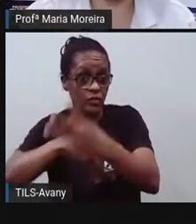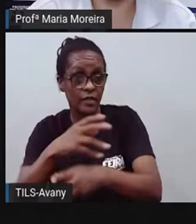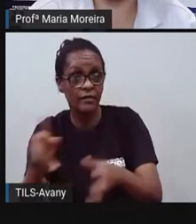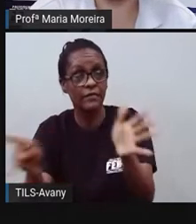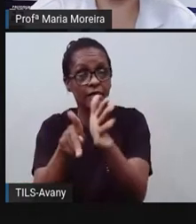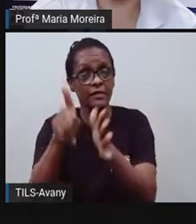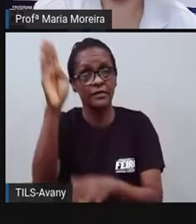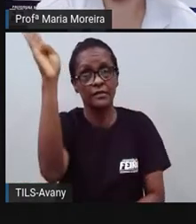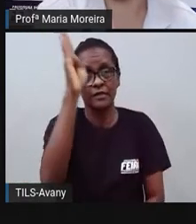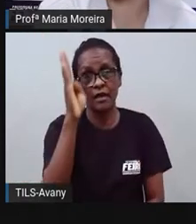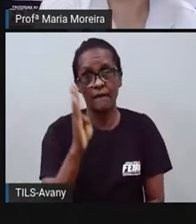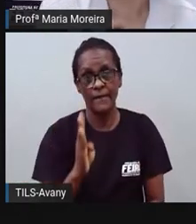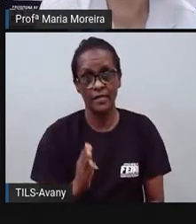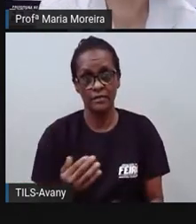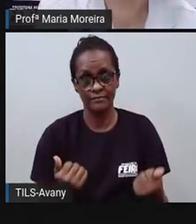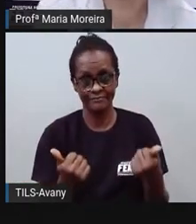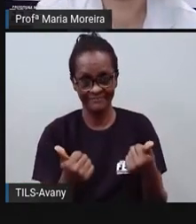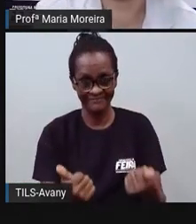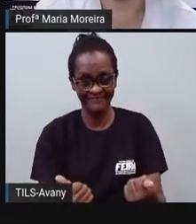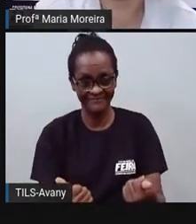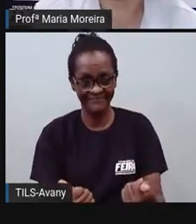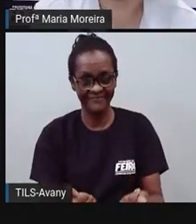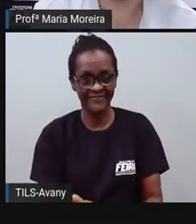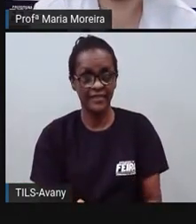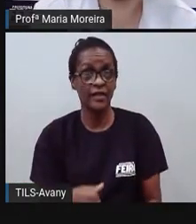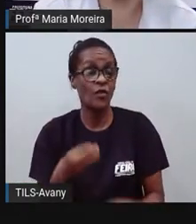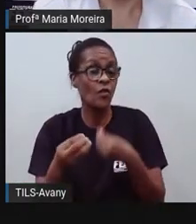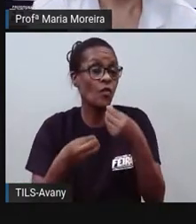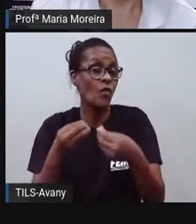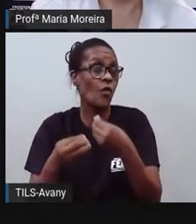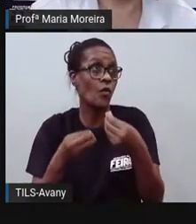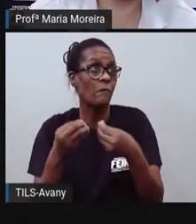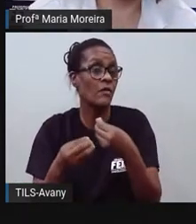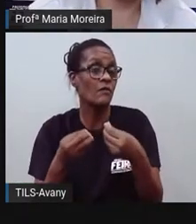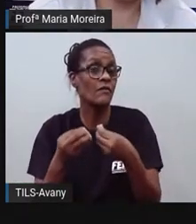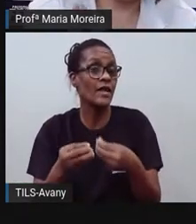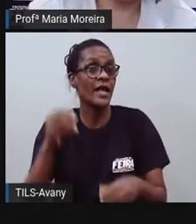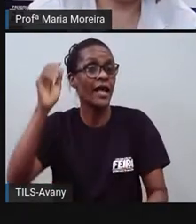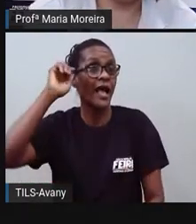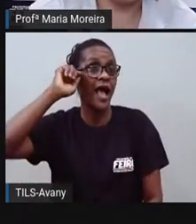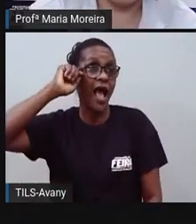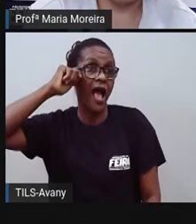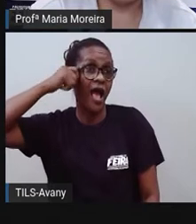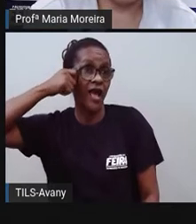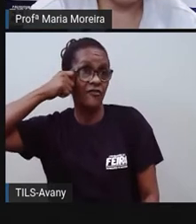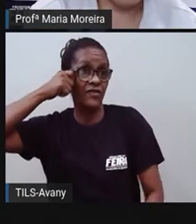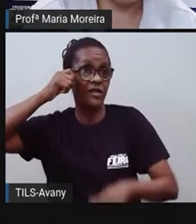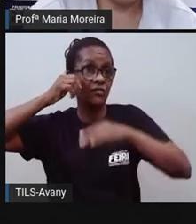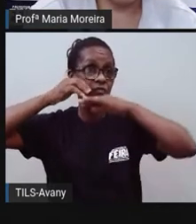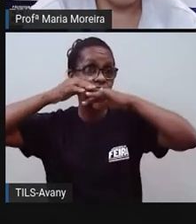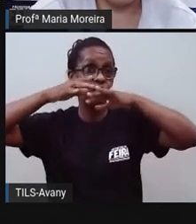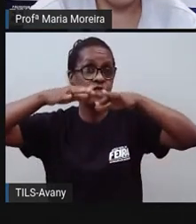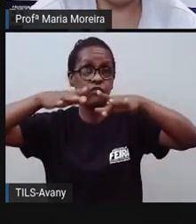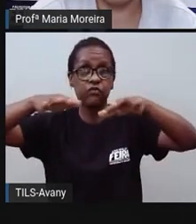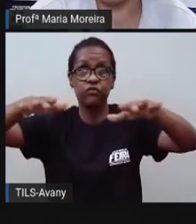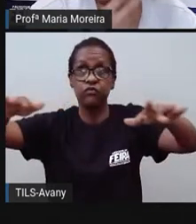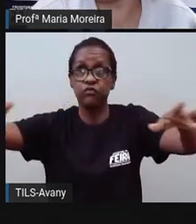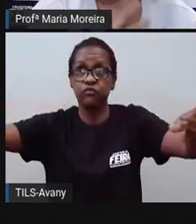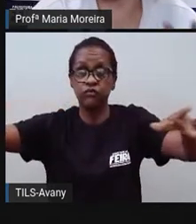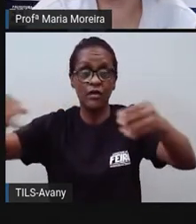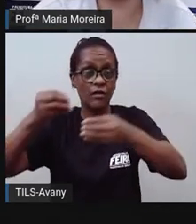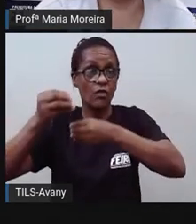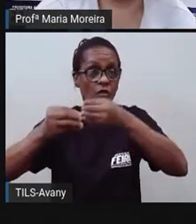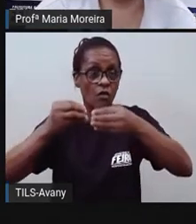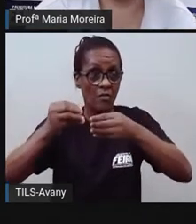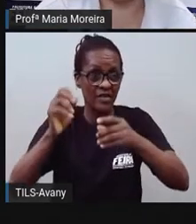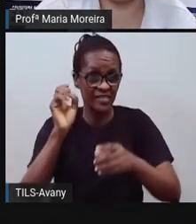forma a tem que lembrar o seguinte, que a matriz africana da sociedade tem uma influência cultural, gente, que vai além do vocabulário, porque a Pró